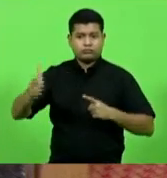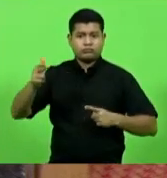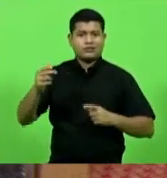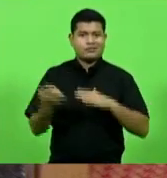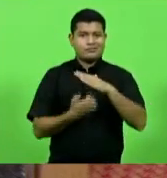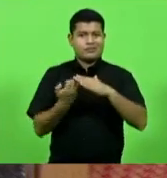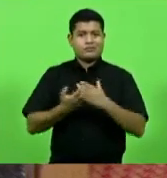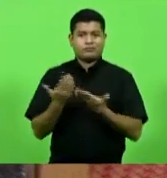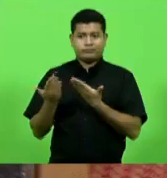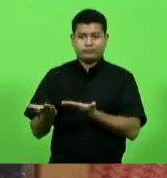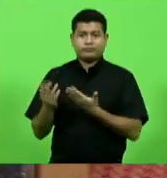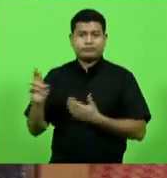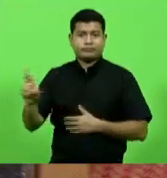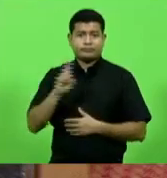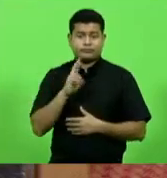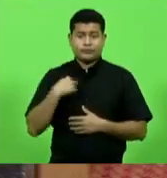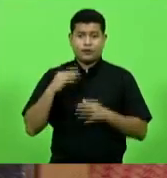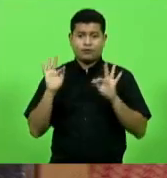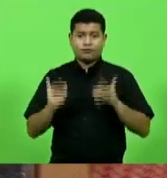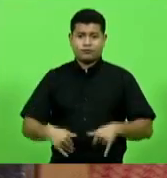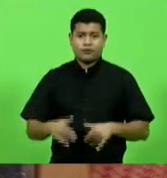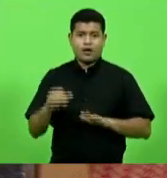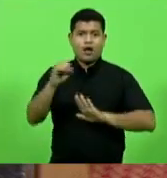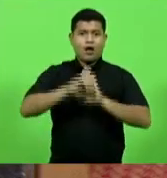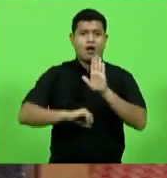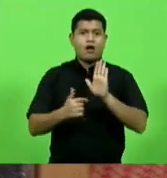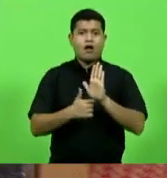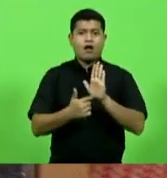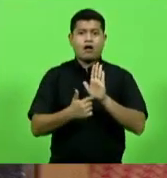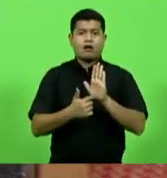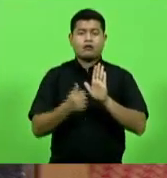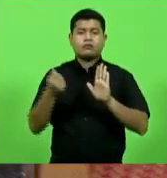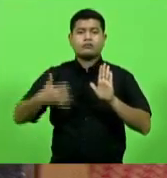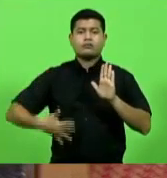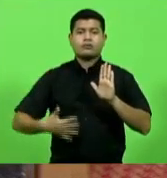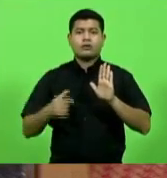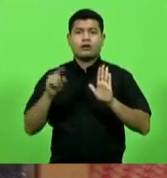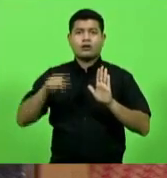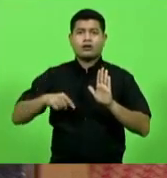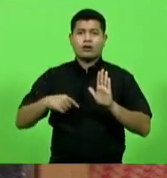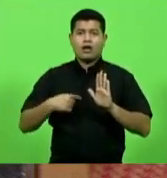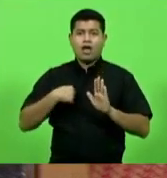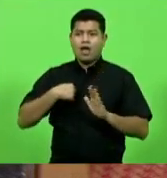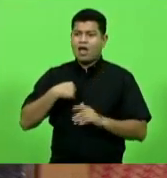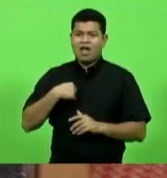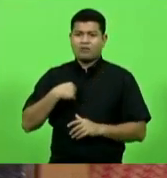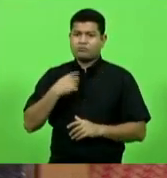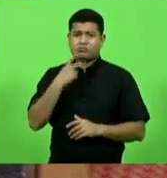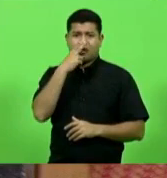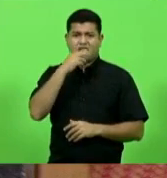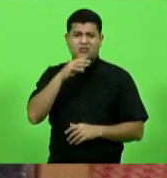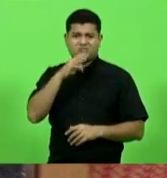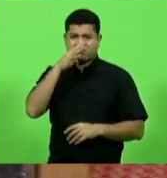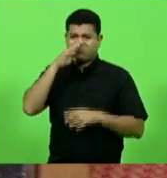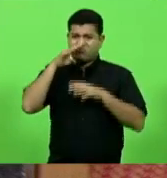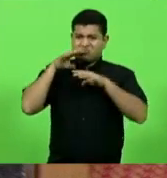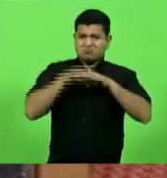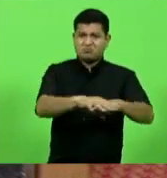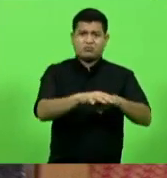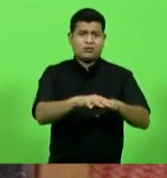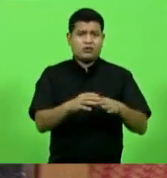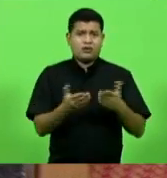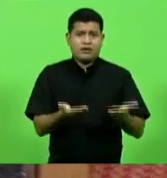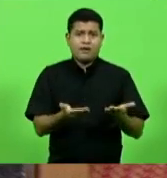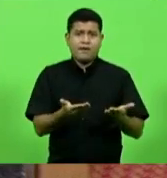resposta aqui no final do ofício é uma ofensa aos catarinenses até pelo